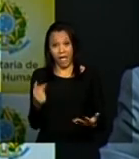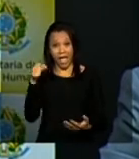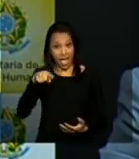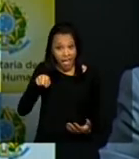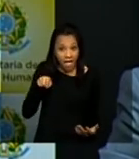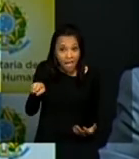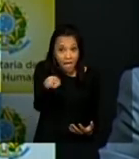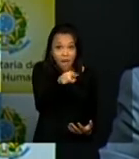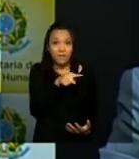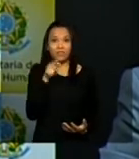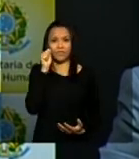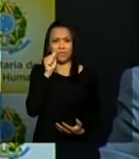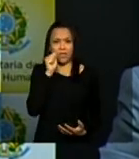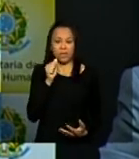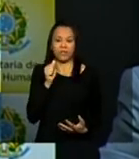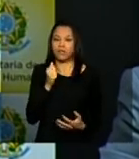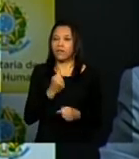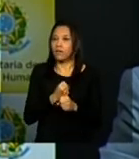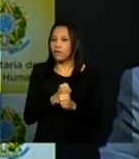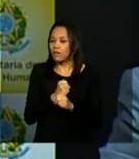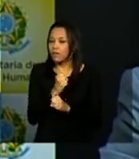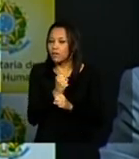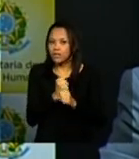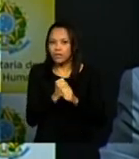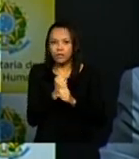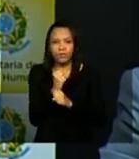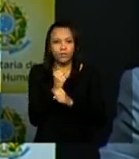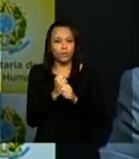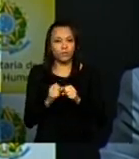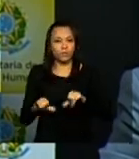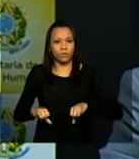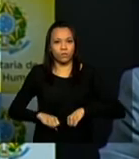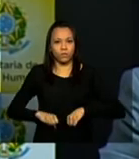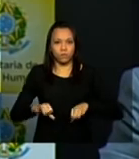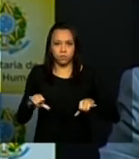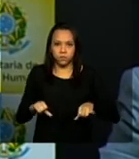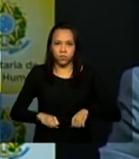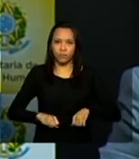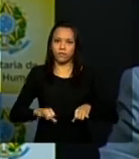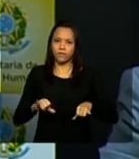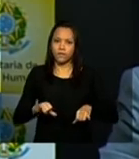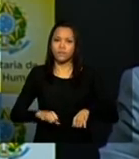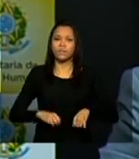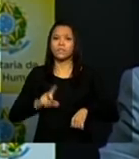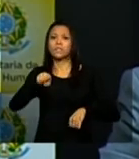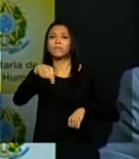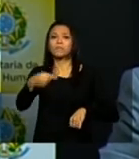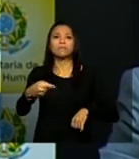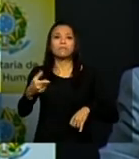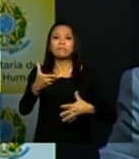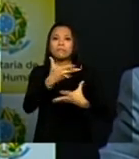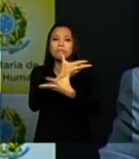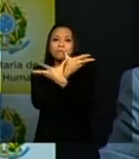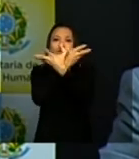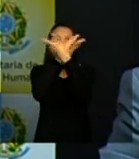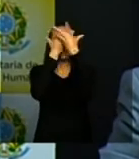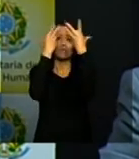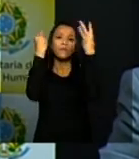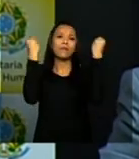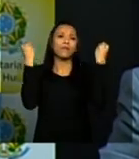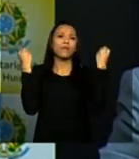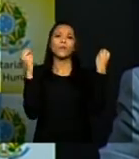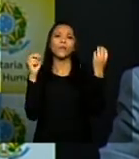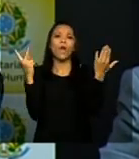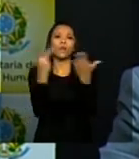ficaram anos submersas no esquecimento hoje